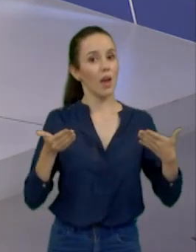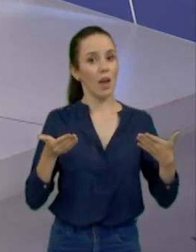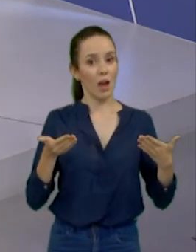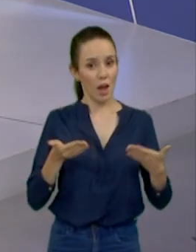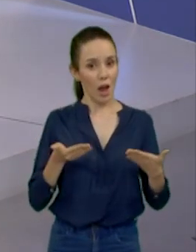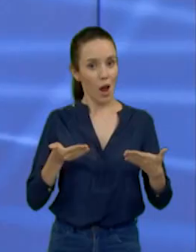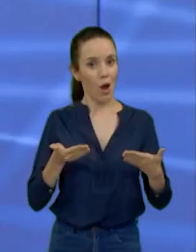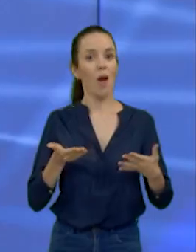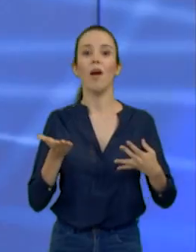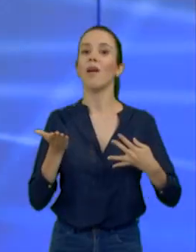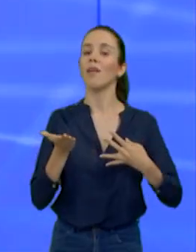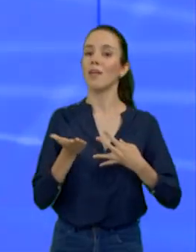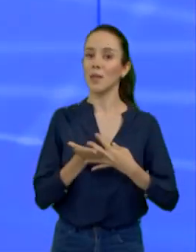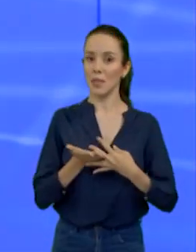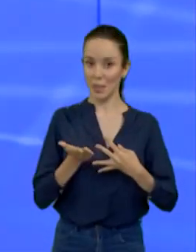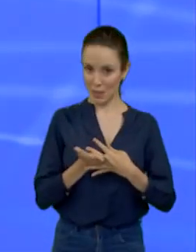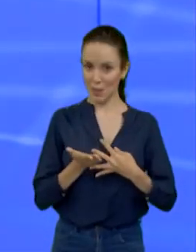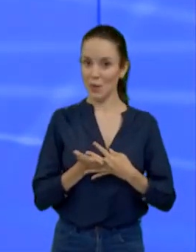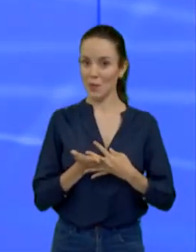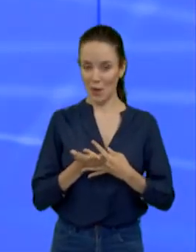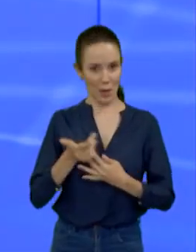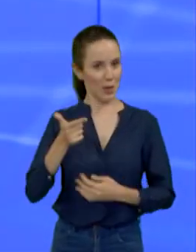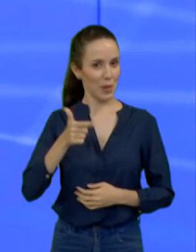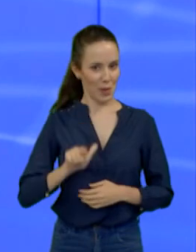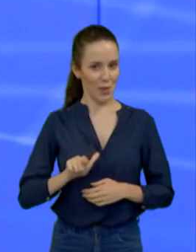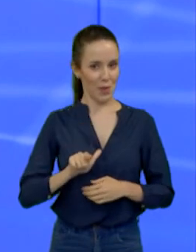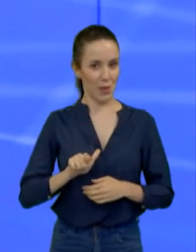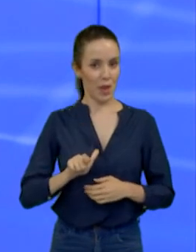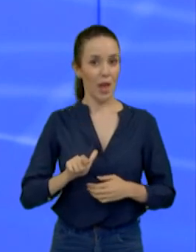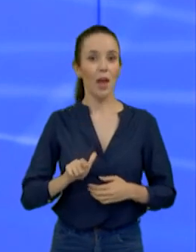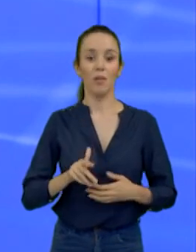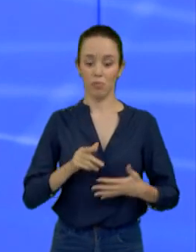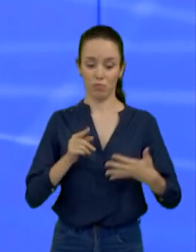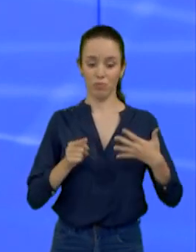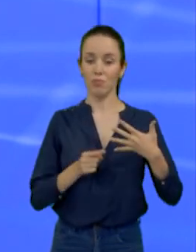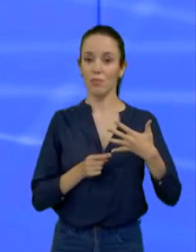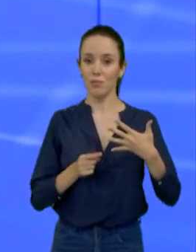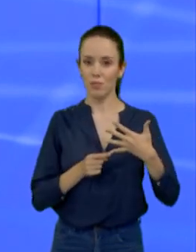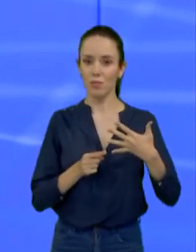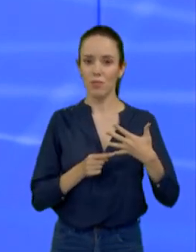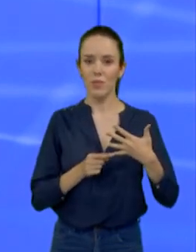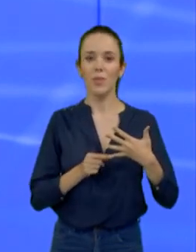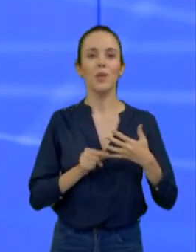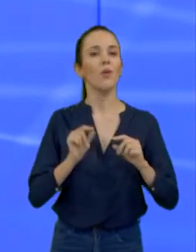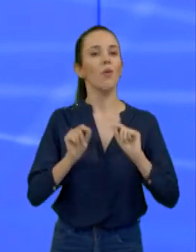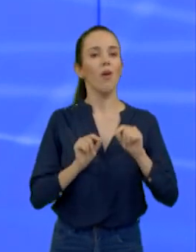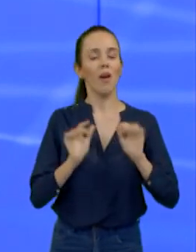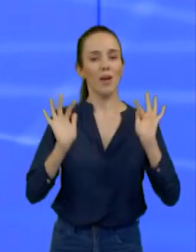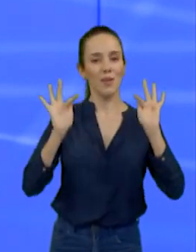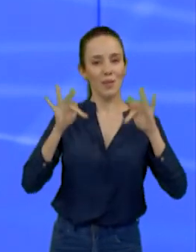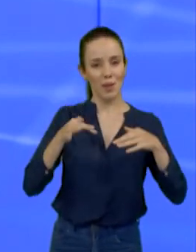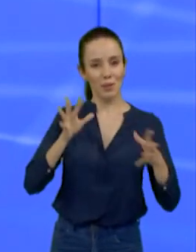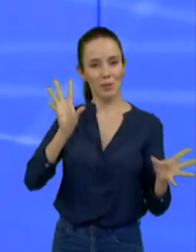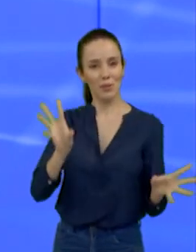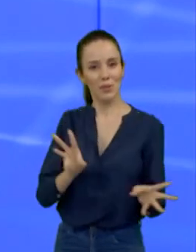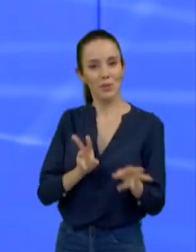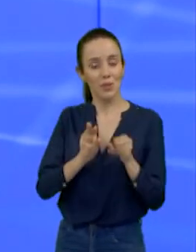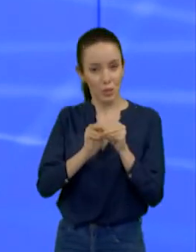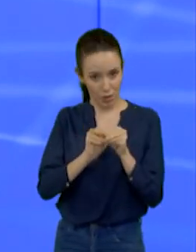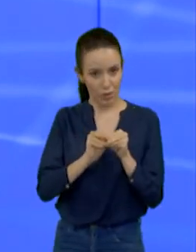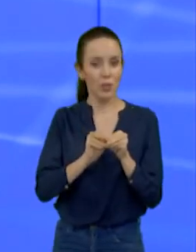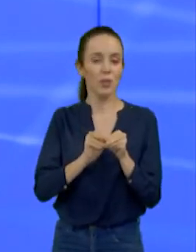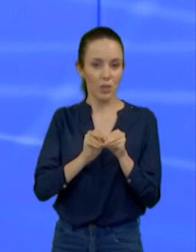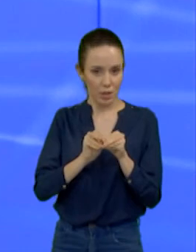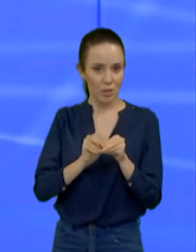mais um intervalo comercial. No próximo bloco, nós teremos as considerações finais dos candidatos e a